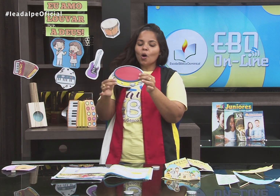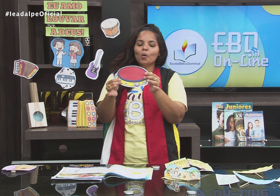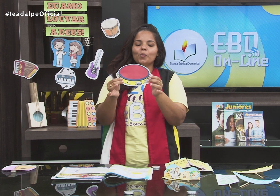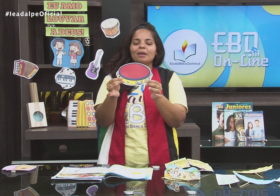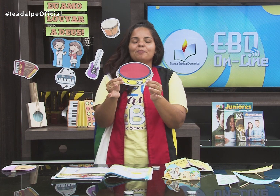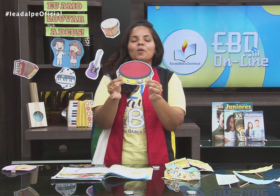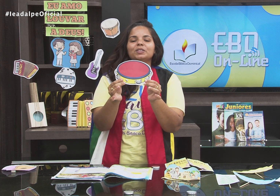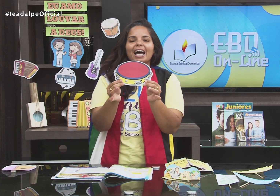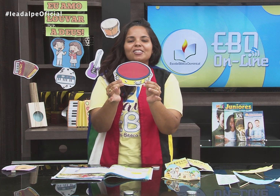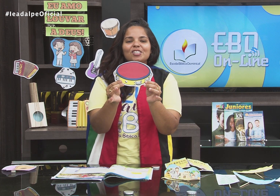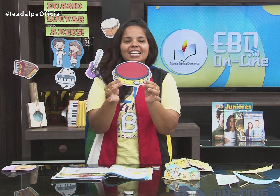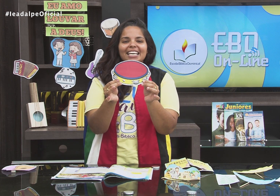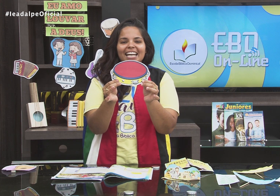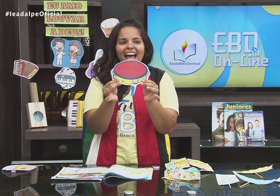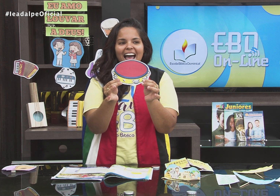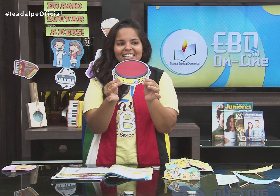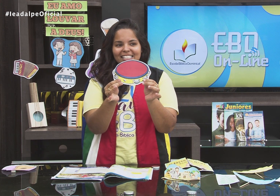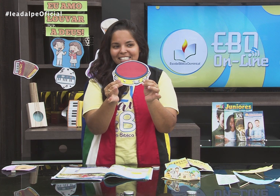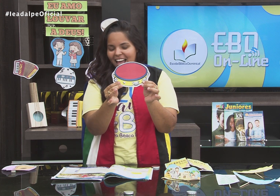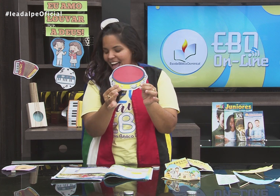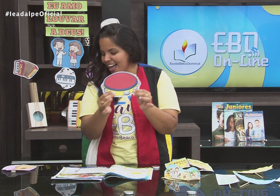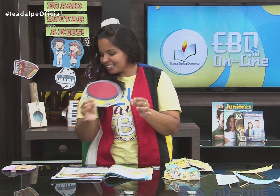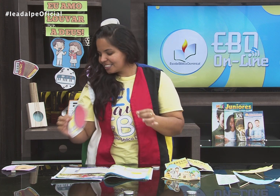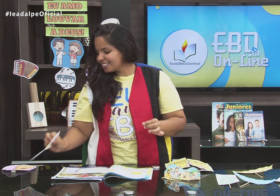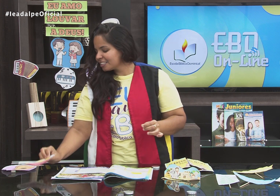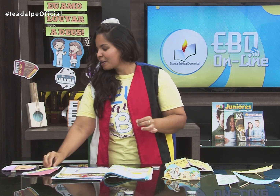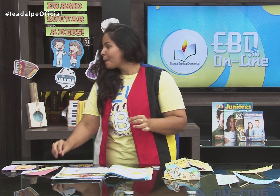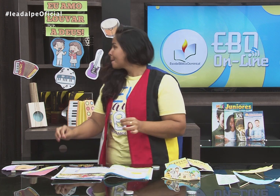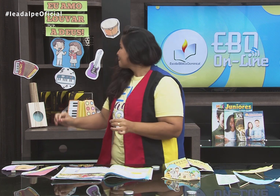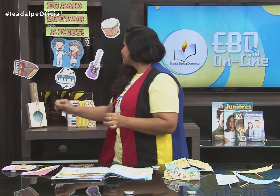Como é bom dar-te graças!